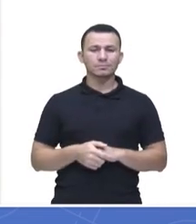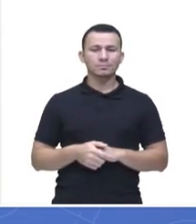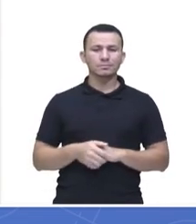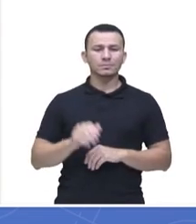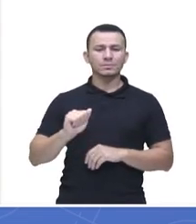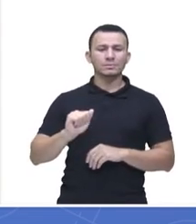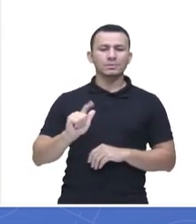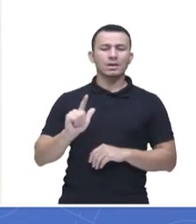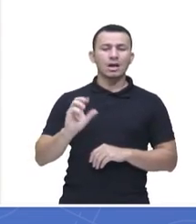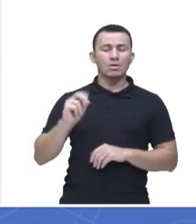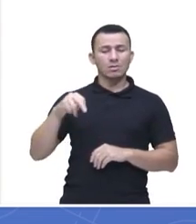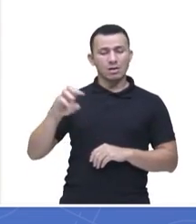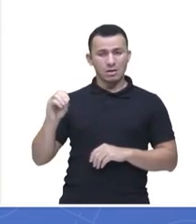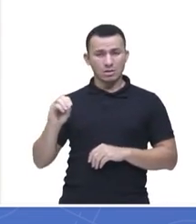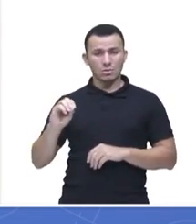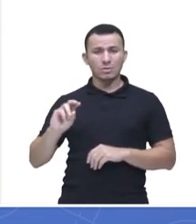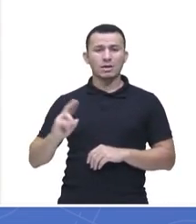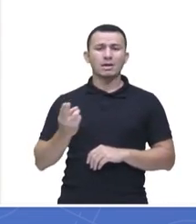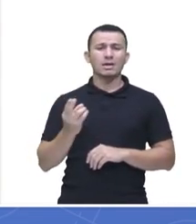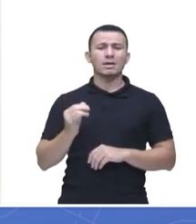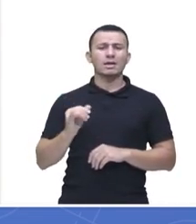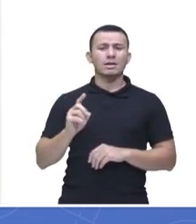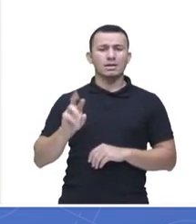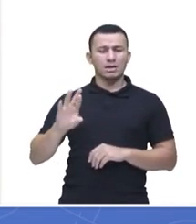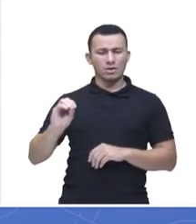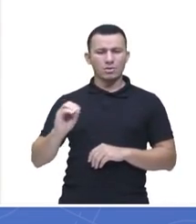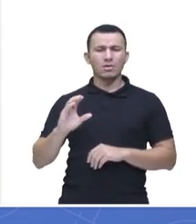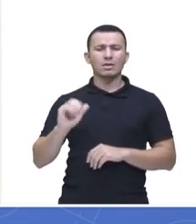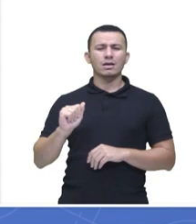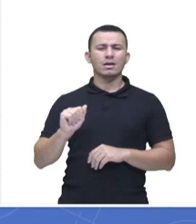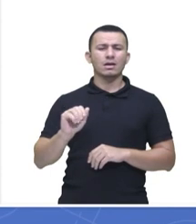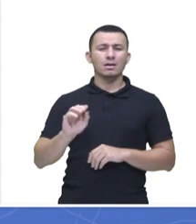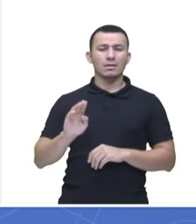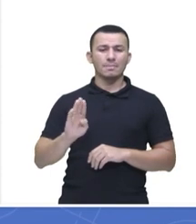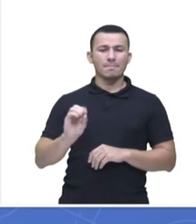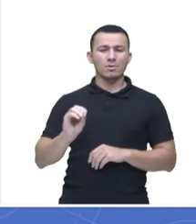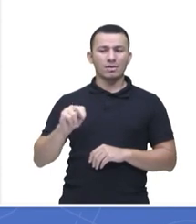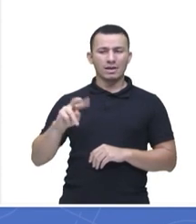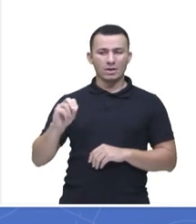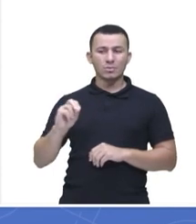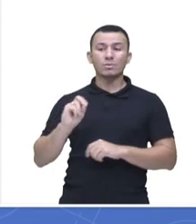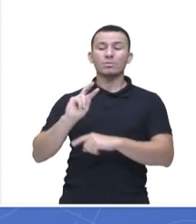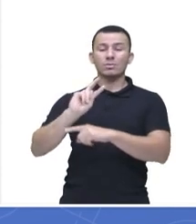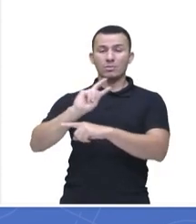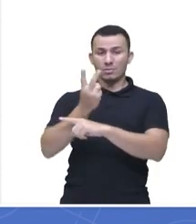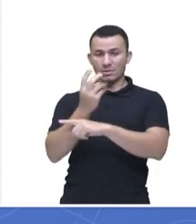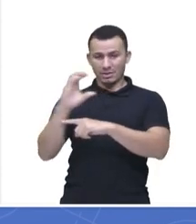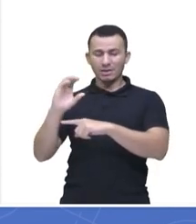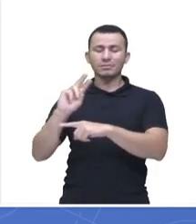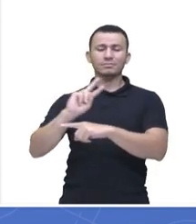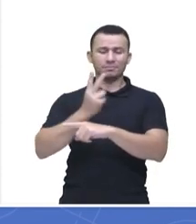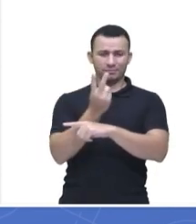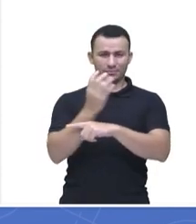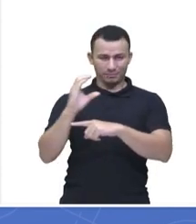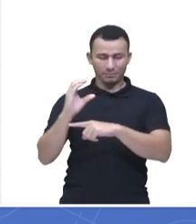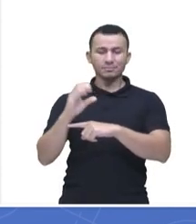hidrocarboneto, né? de cadeia saturada e